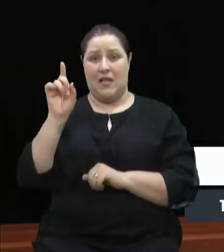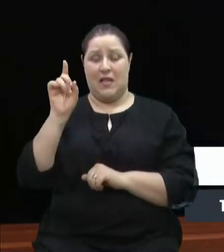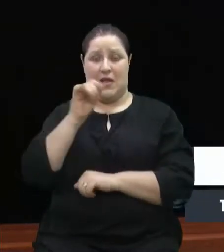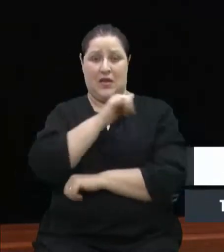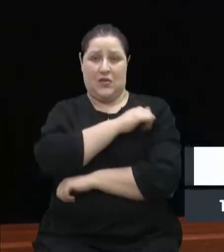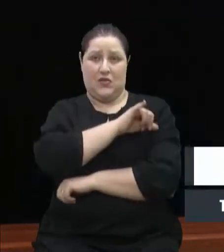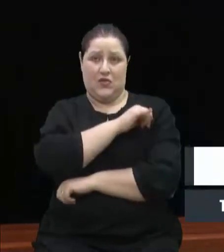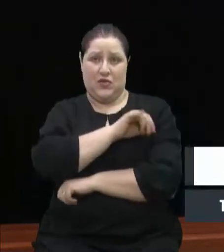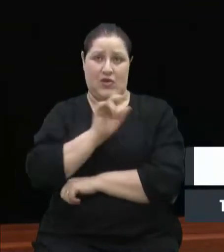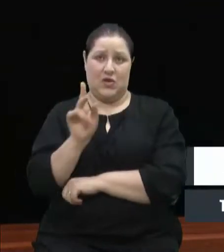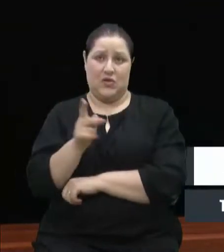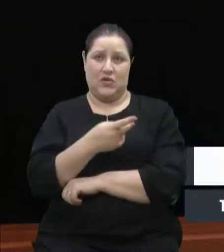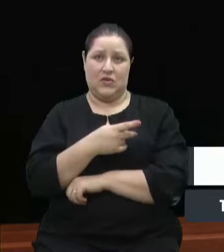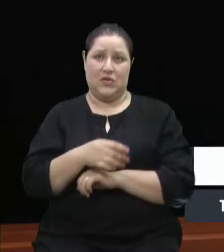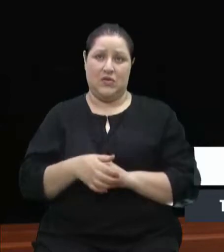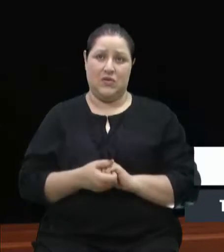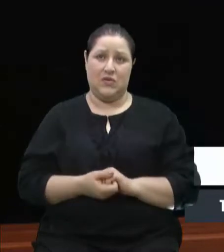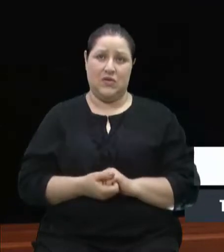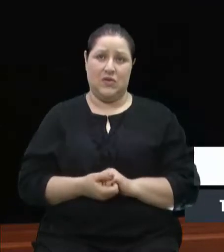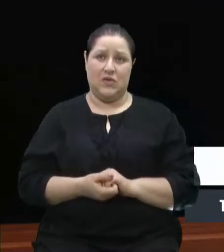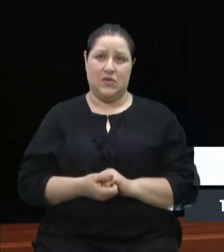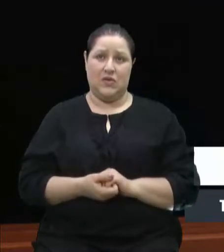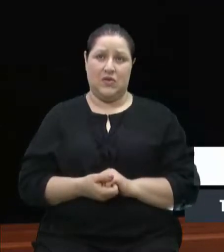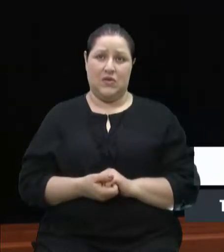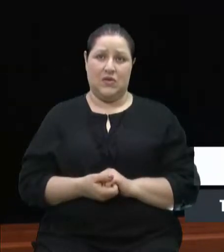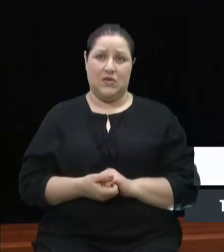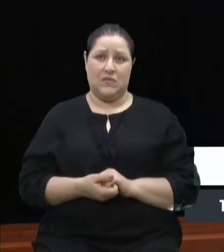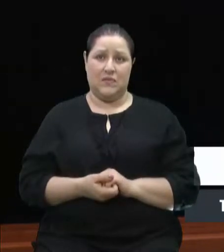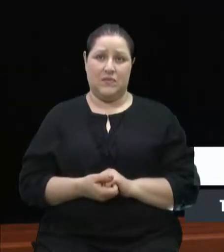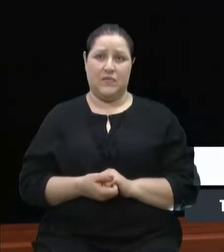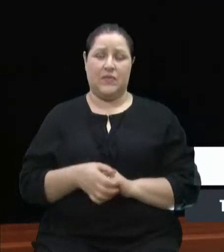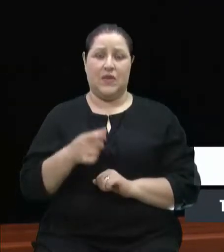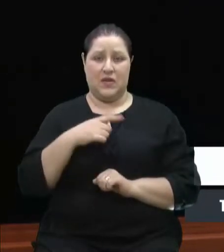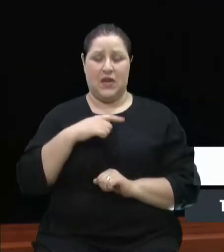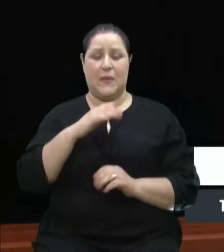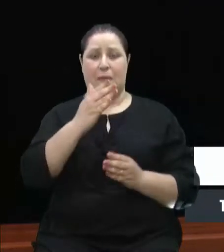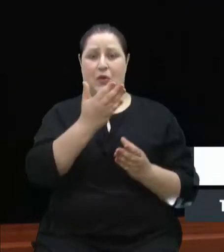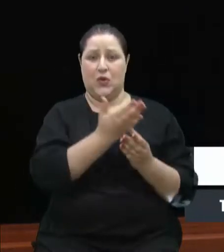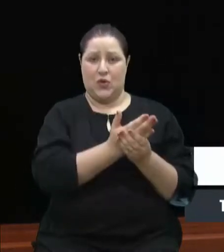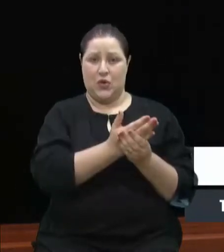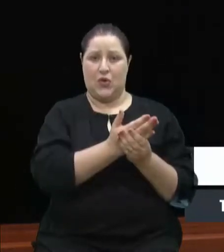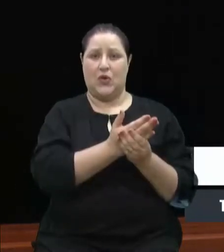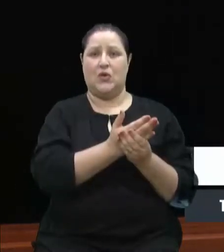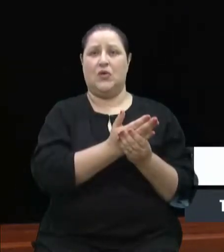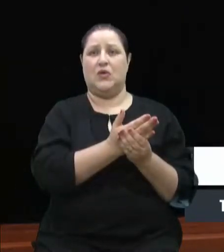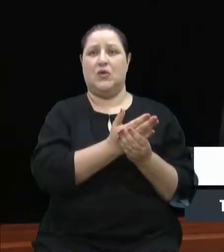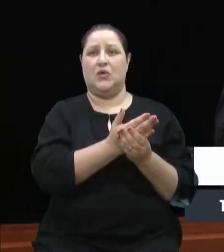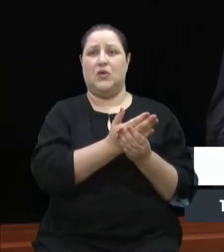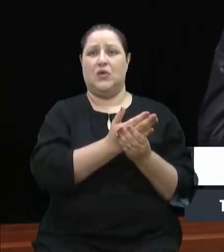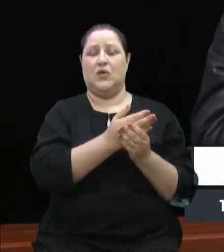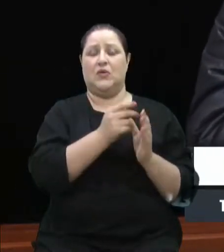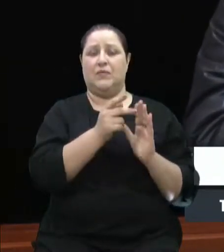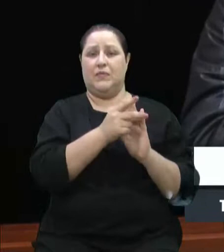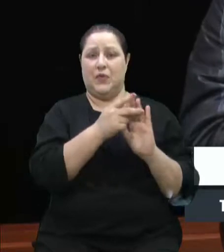mas está protocolado o projeto, como o vereador Rafael diz, a autora,